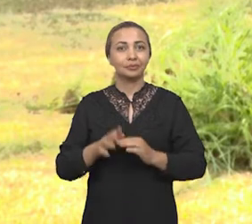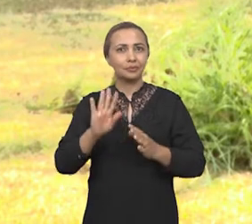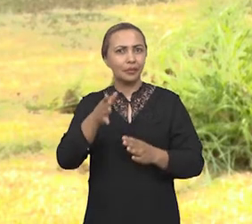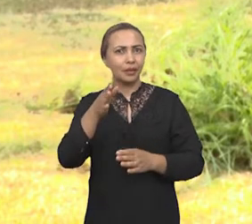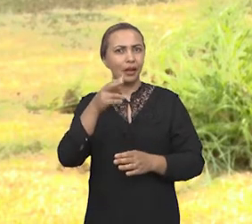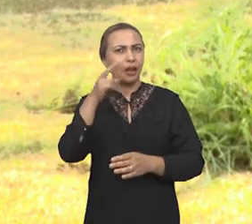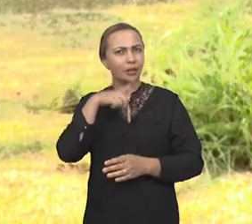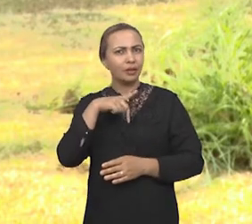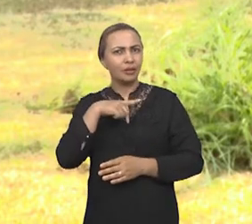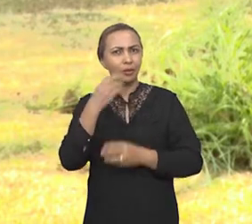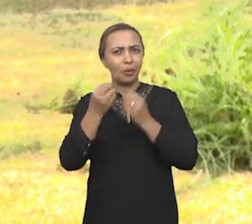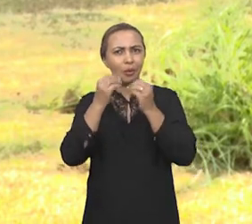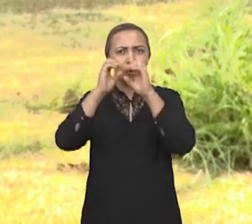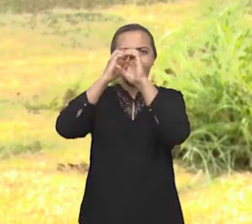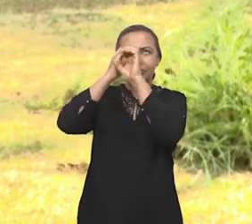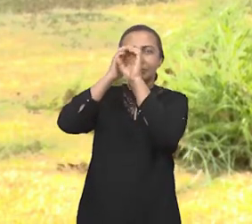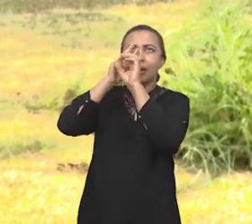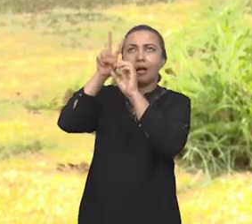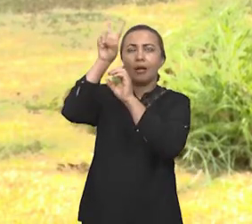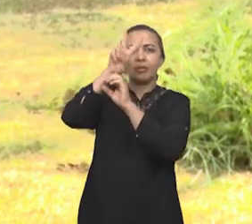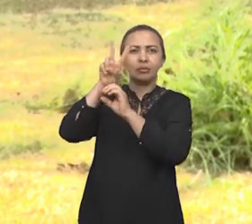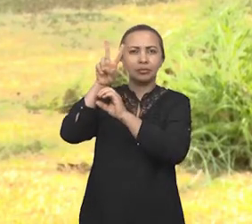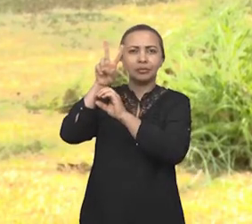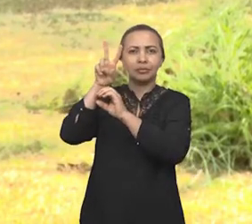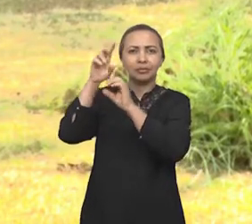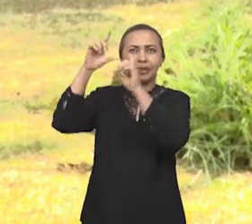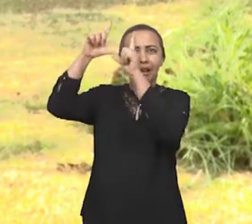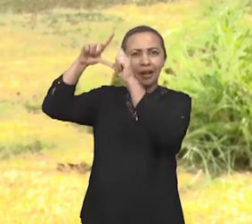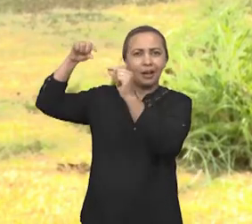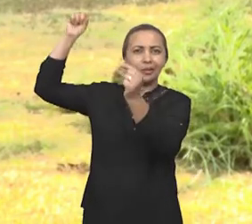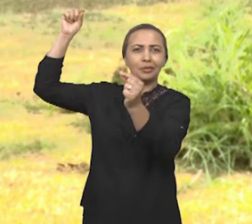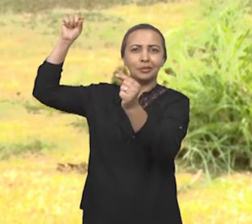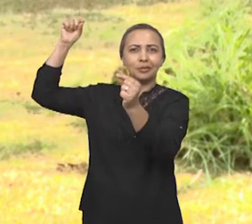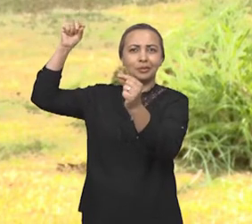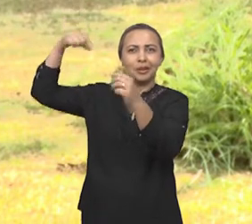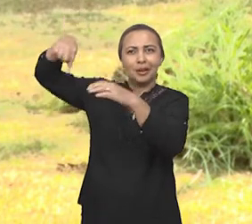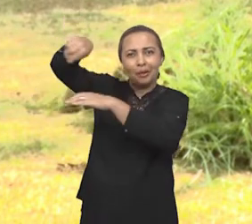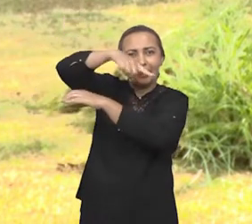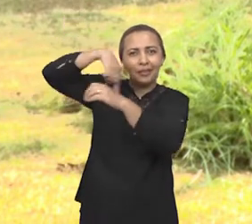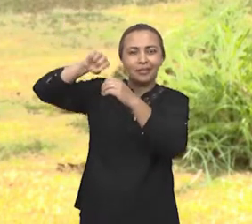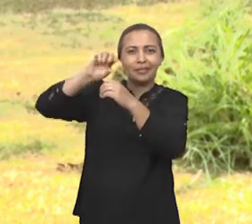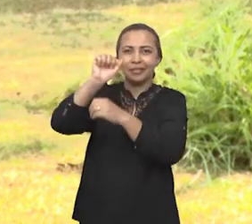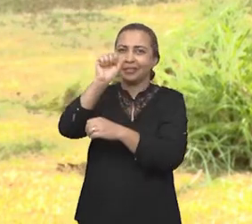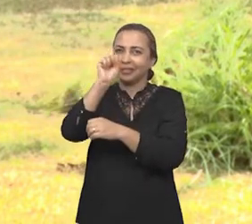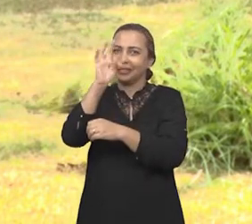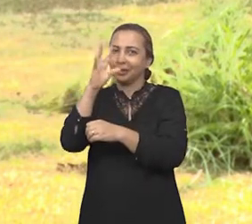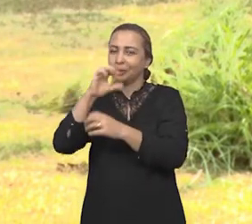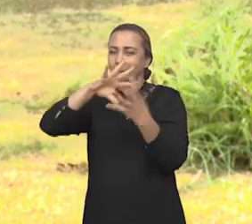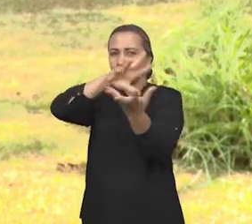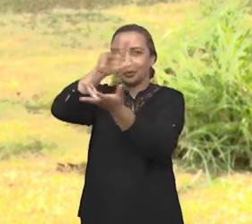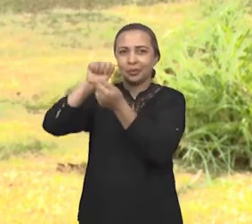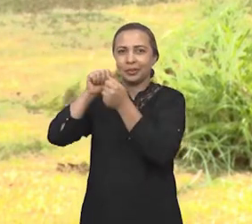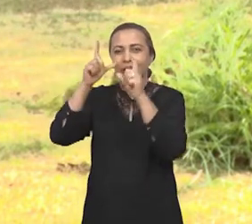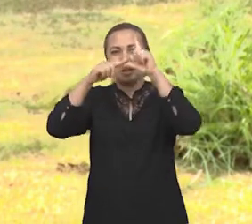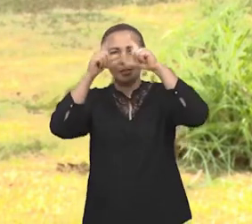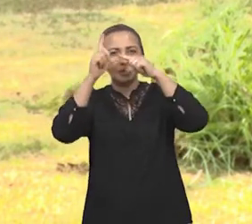Você já teve a oportunidade de observar as crateras da Lua, os anéis de Saturno e as luas de Júpiter? Já se encantou com